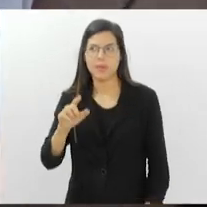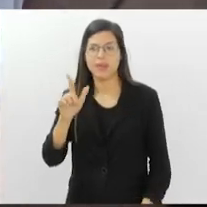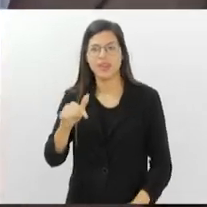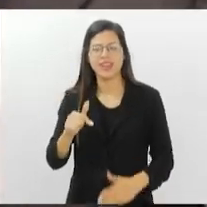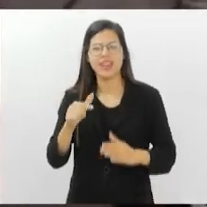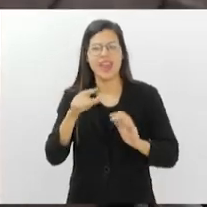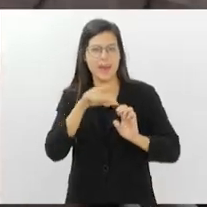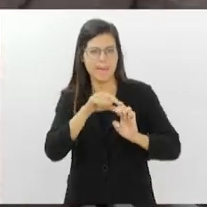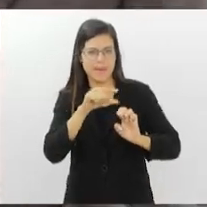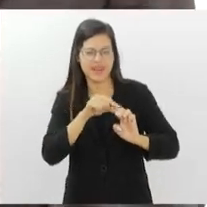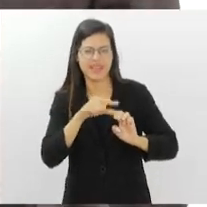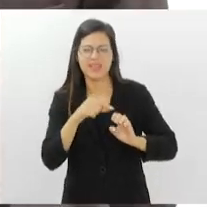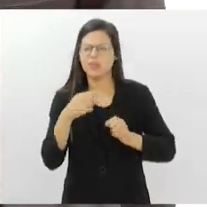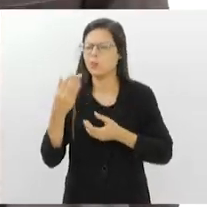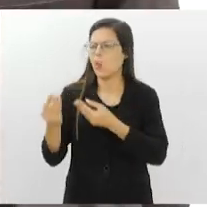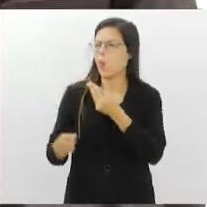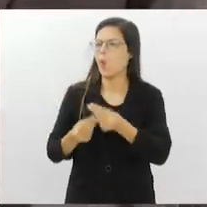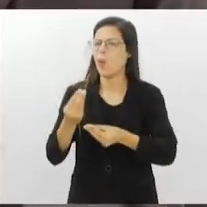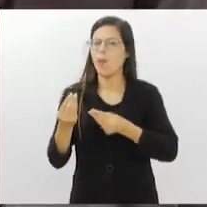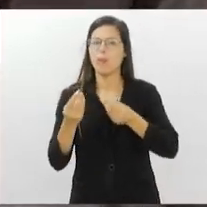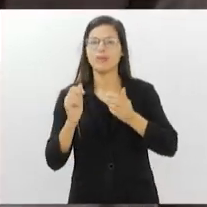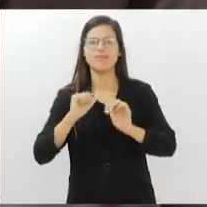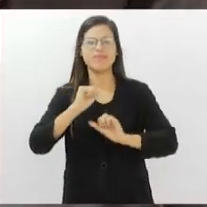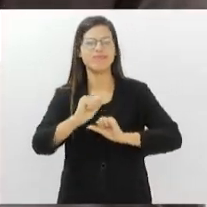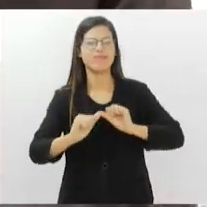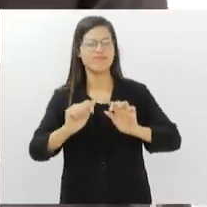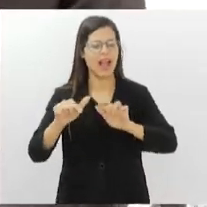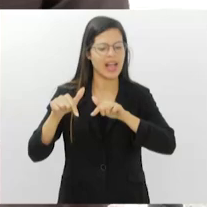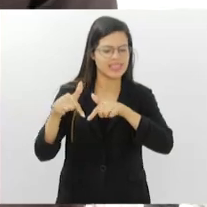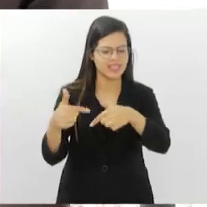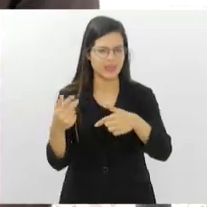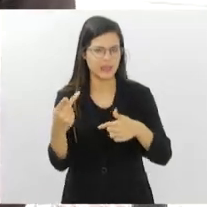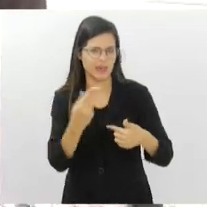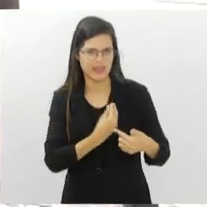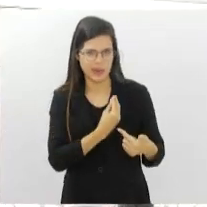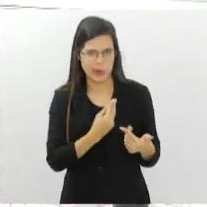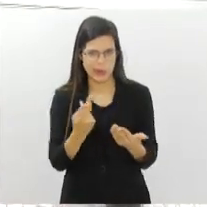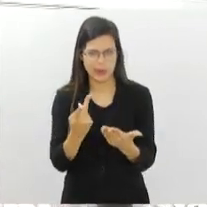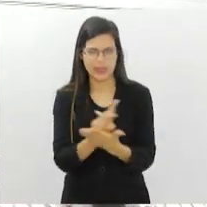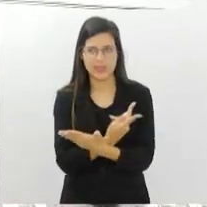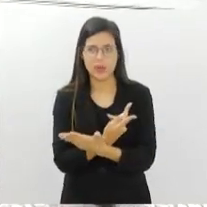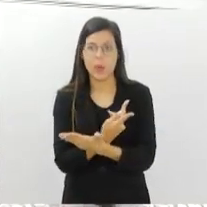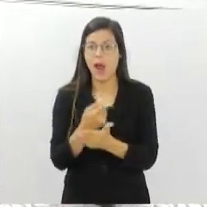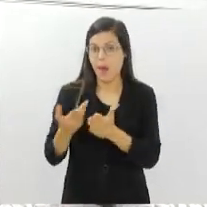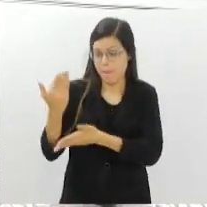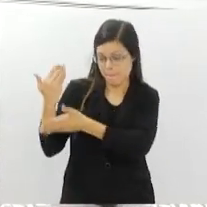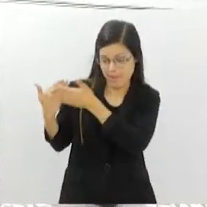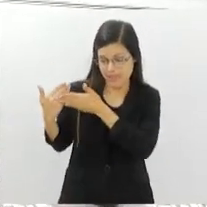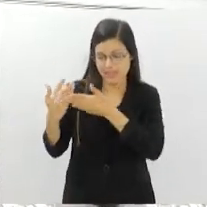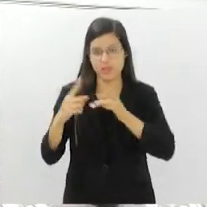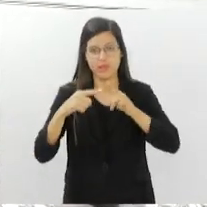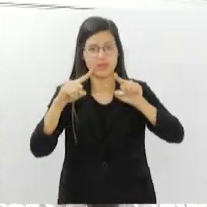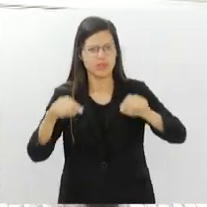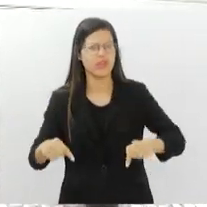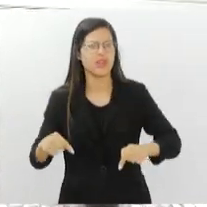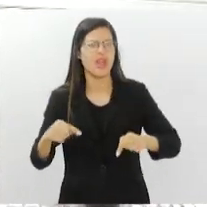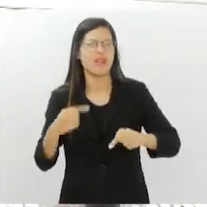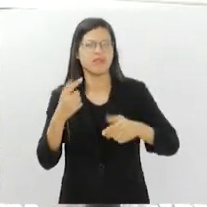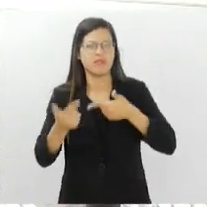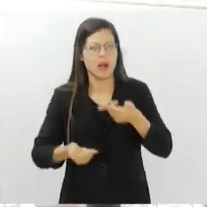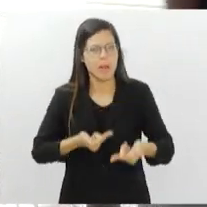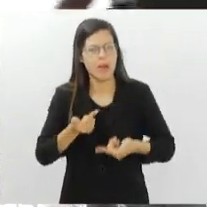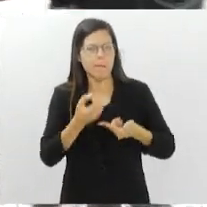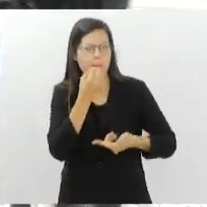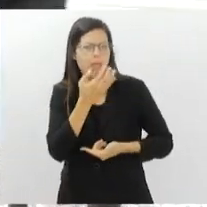foi essa virada de chave na sua vida? Um funcionário que trabalhava numa multinacional, com uma boa remuneração,